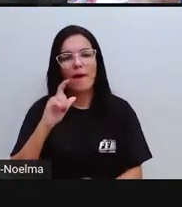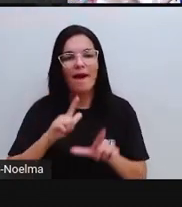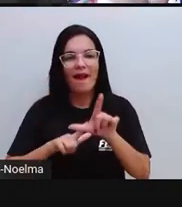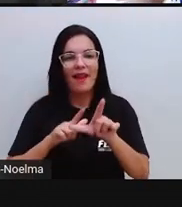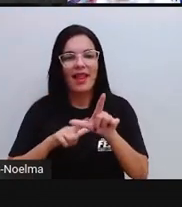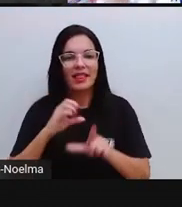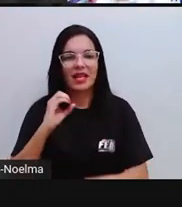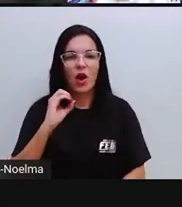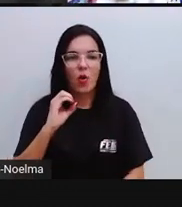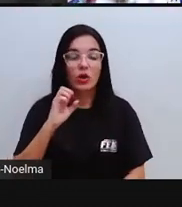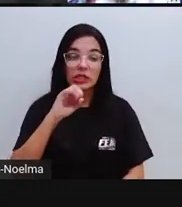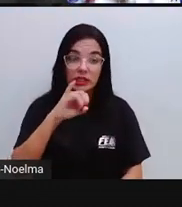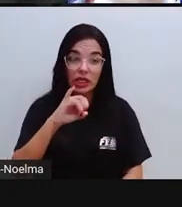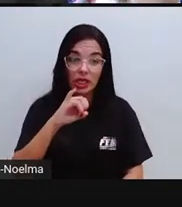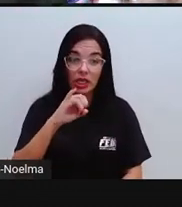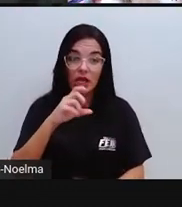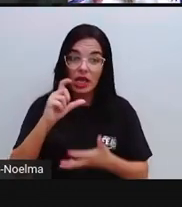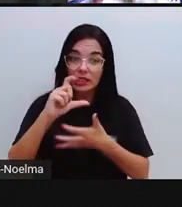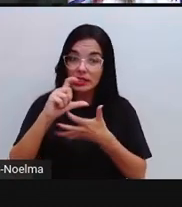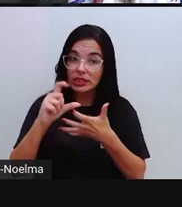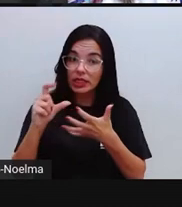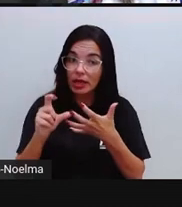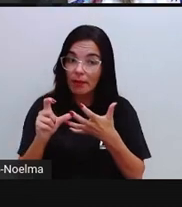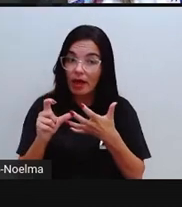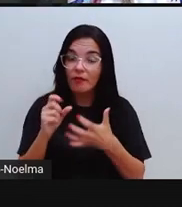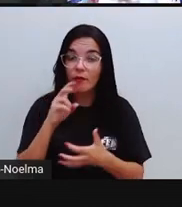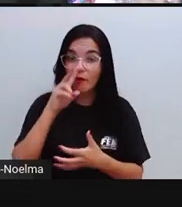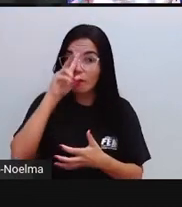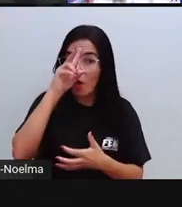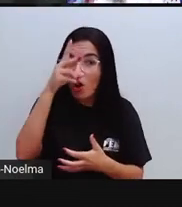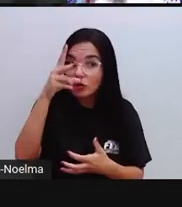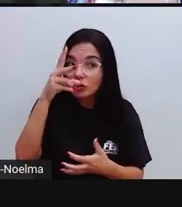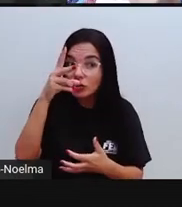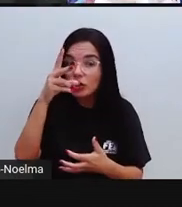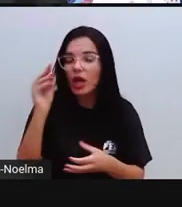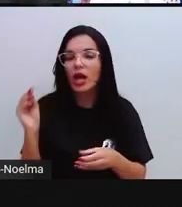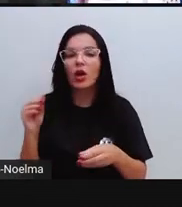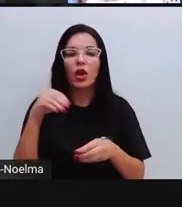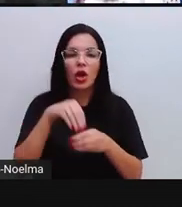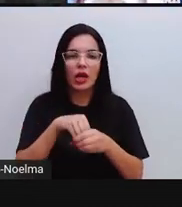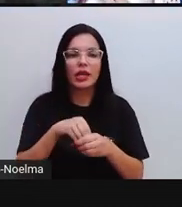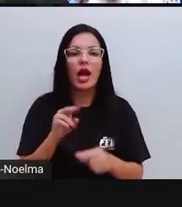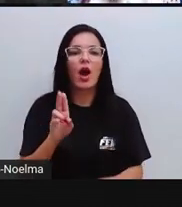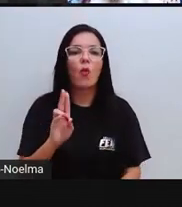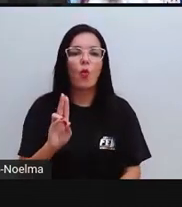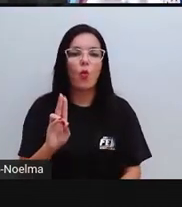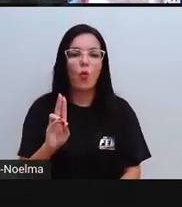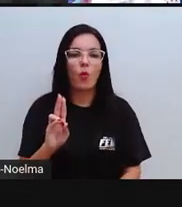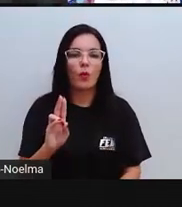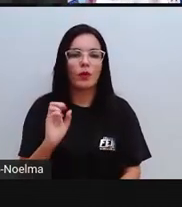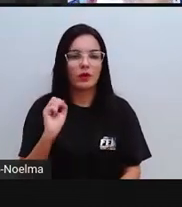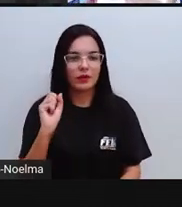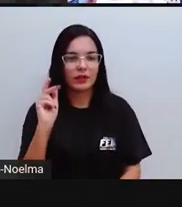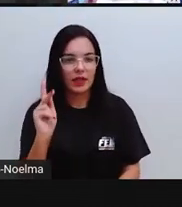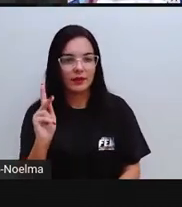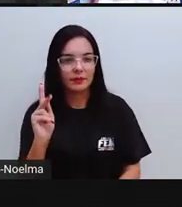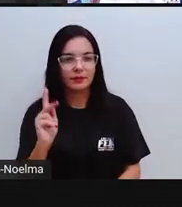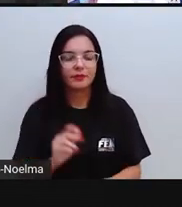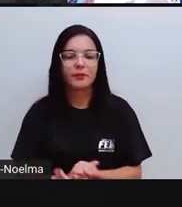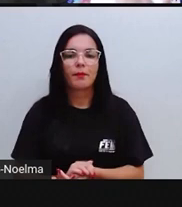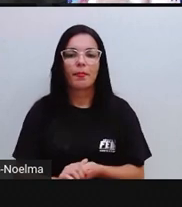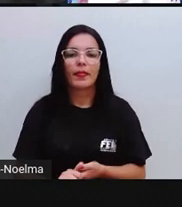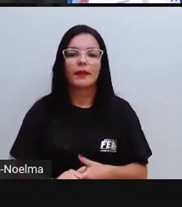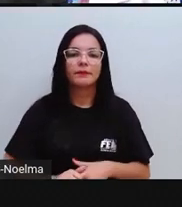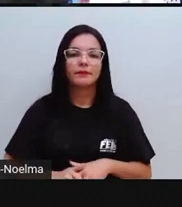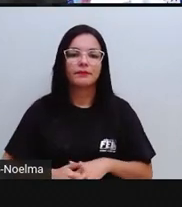fosse uma sílaba forte, colocaríamos a letra U. Então, Pró, e como é que eu vou descobrir